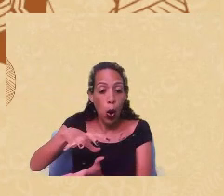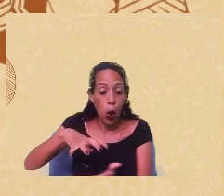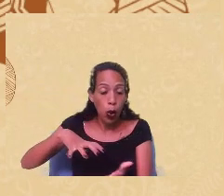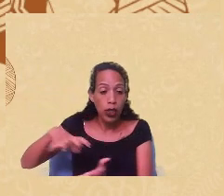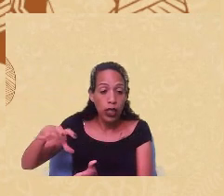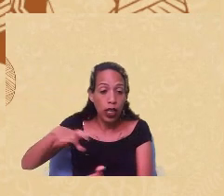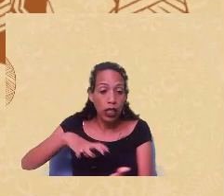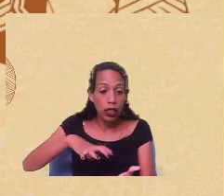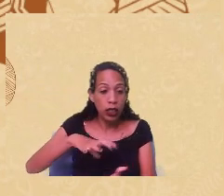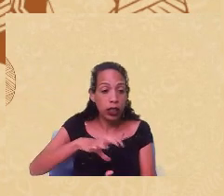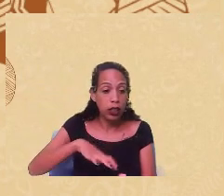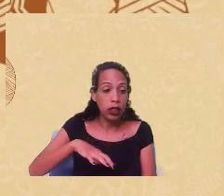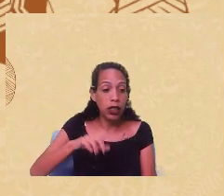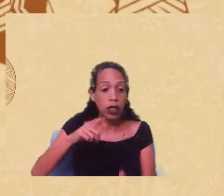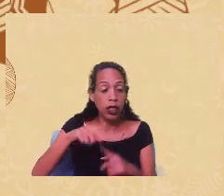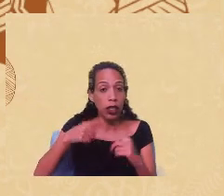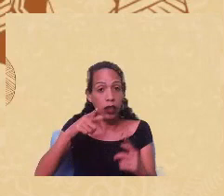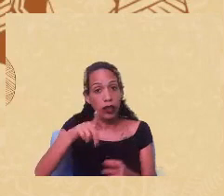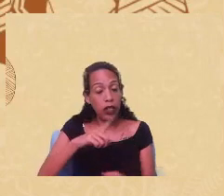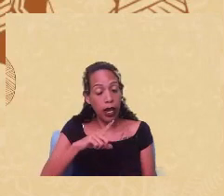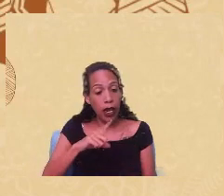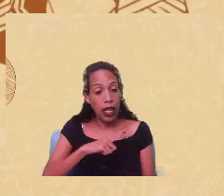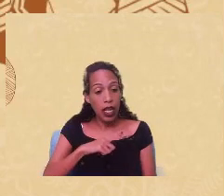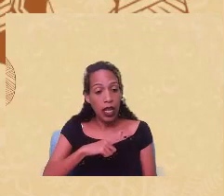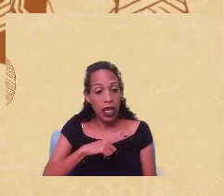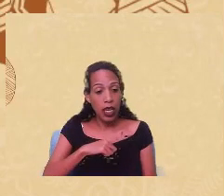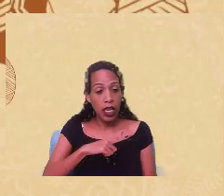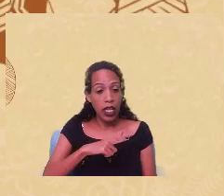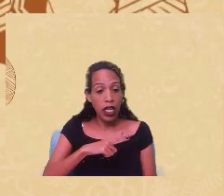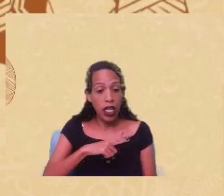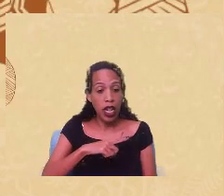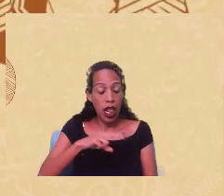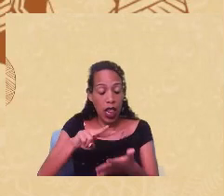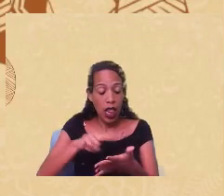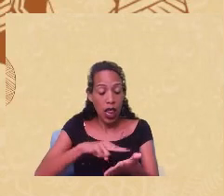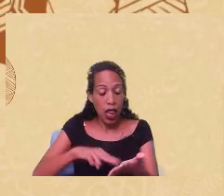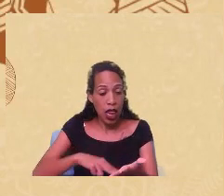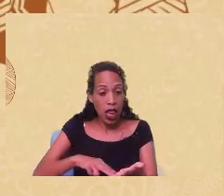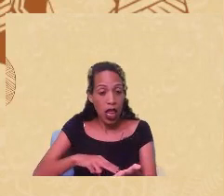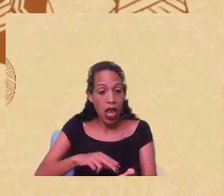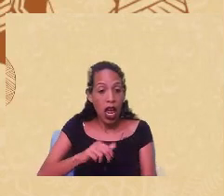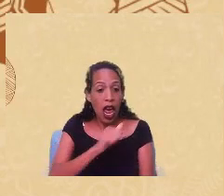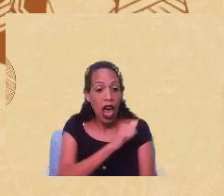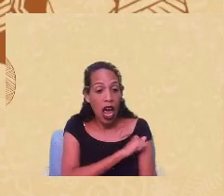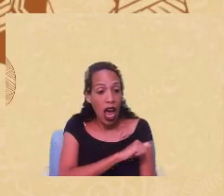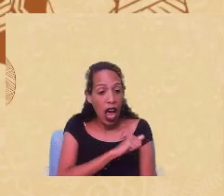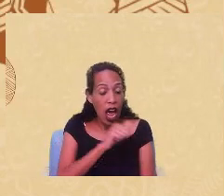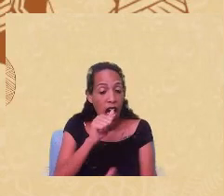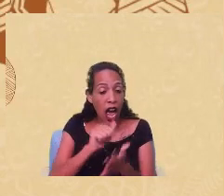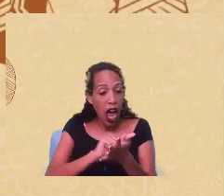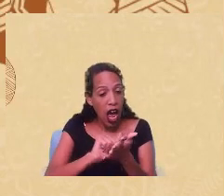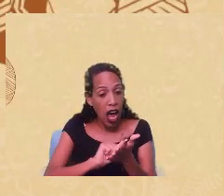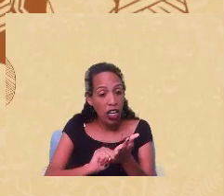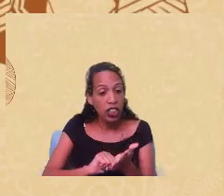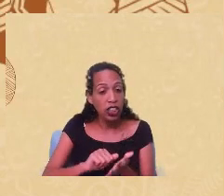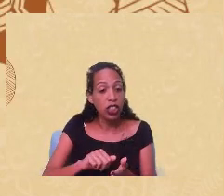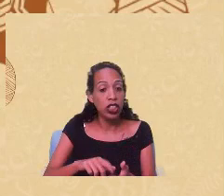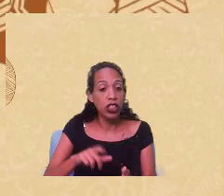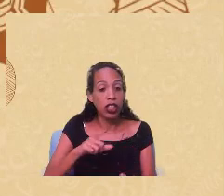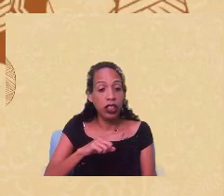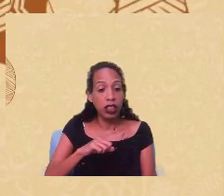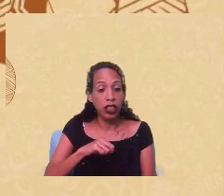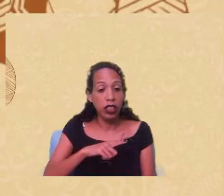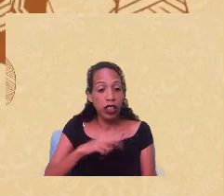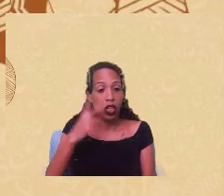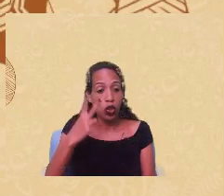né? Então, vocês terão a possibilidade de ler um artigo da Paula, um artigo da Emiliano, que serão, são